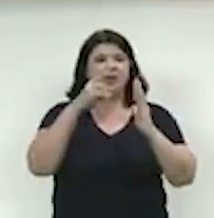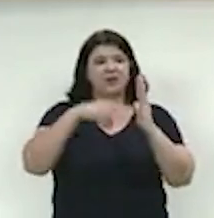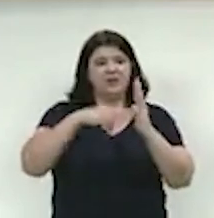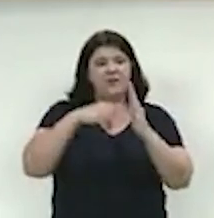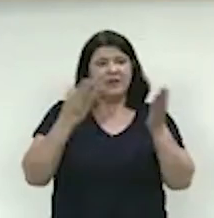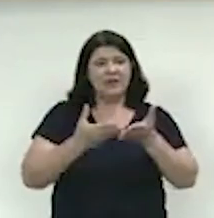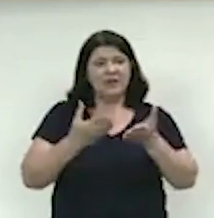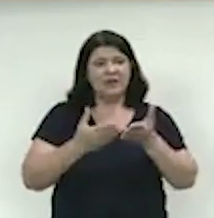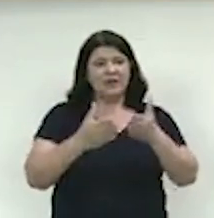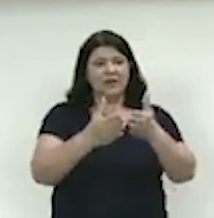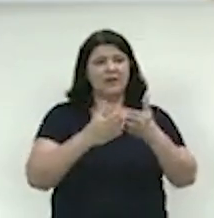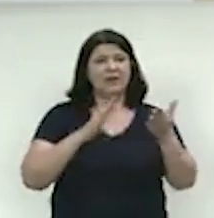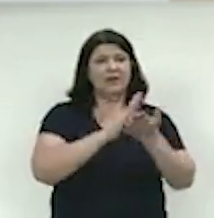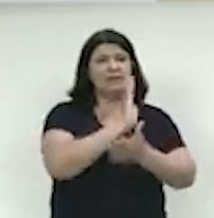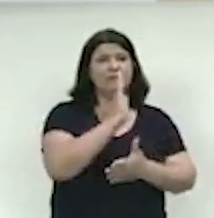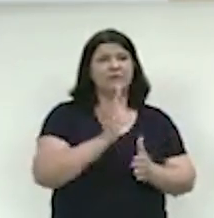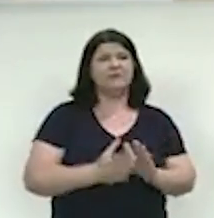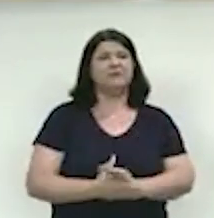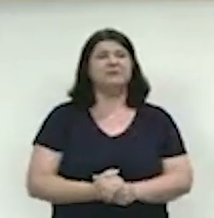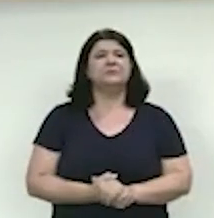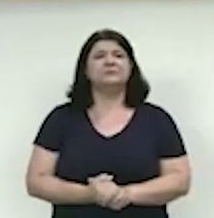requerimento. É regimental.